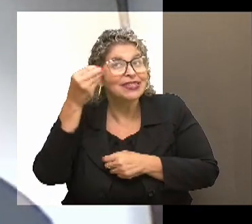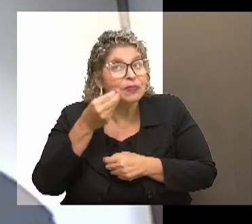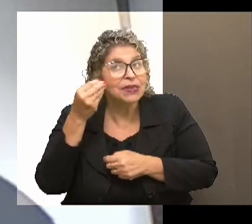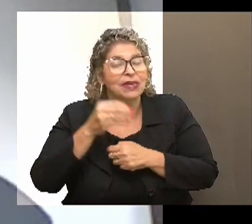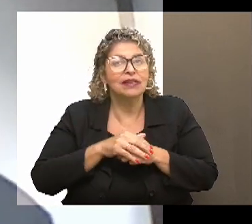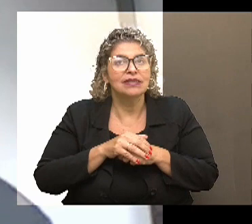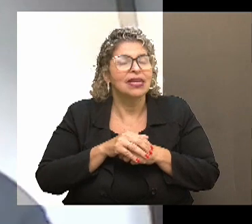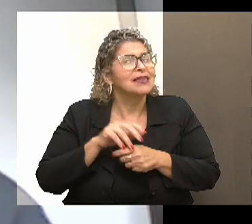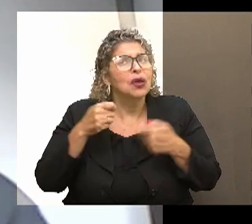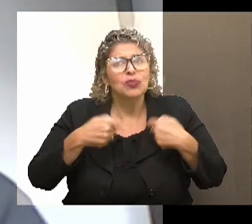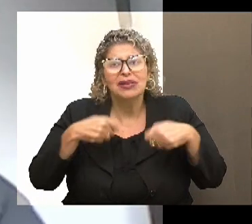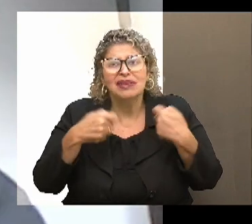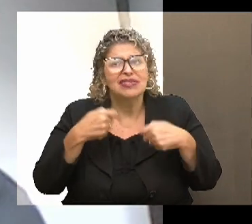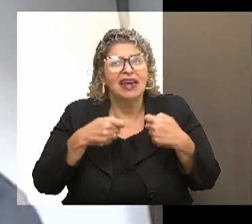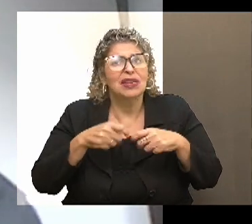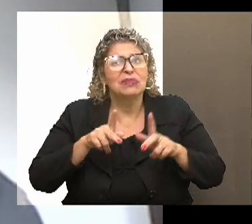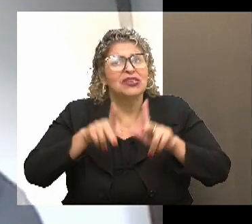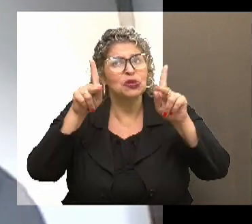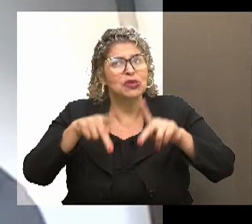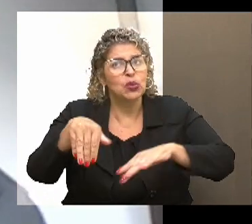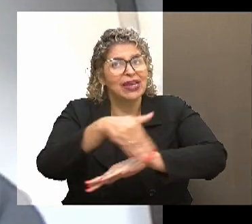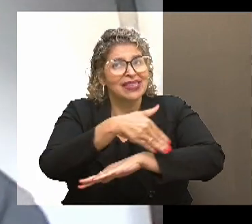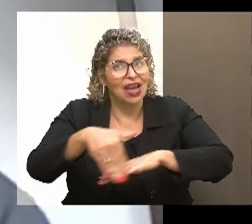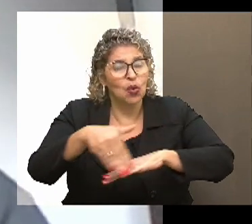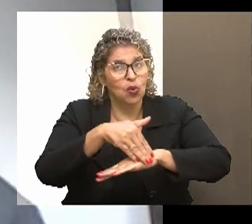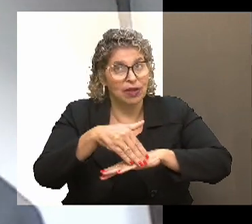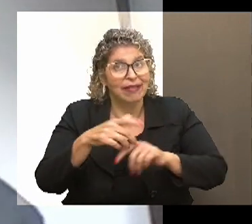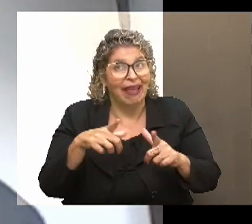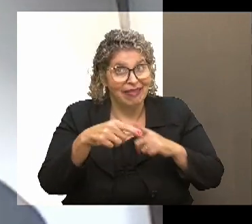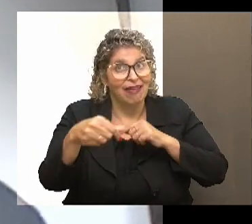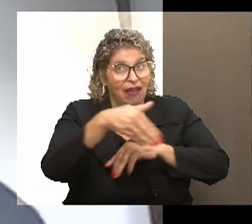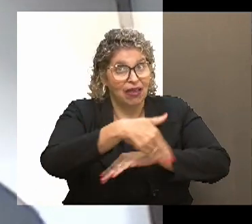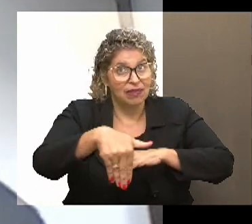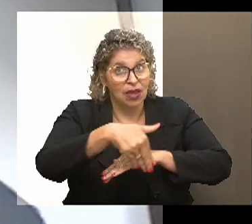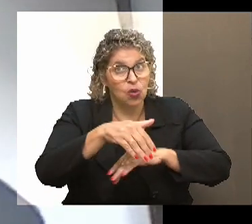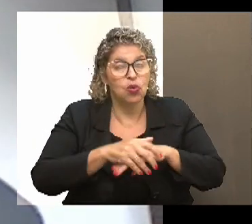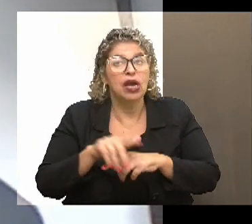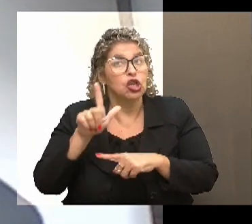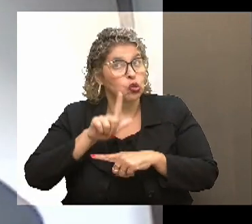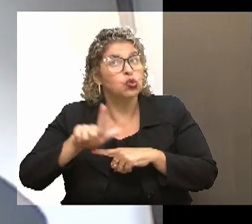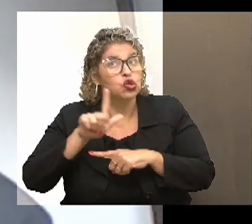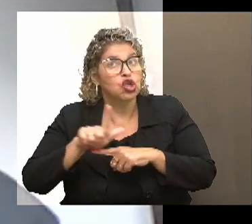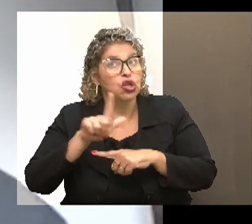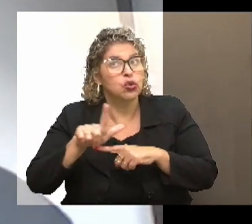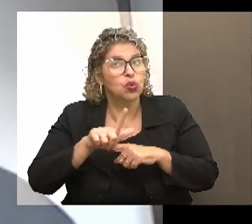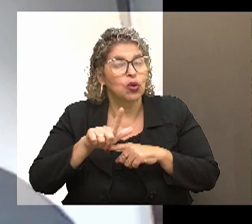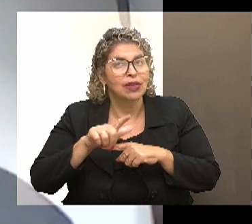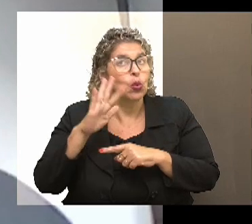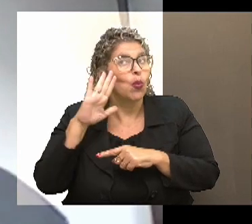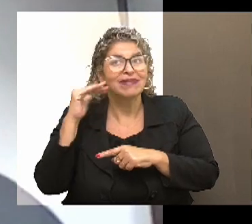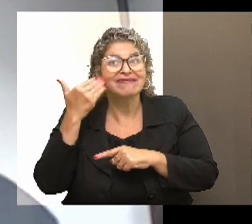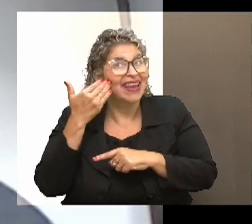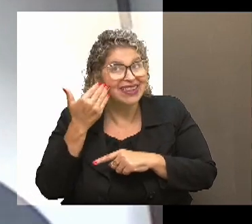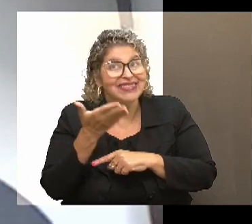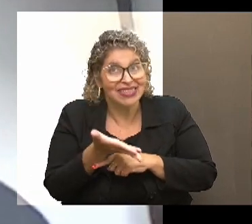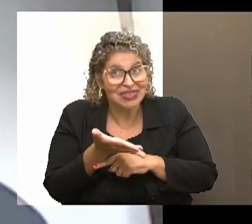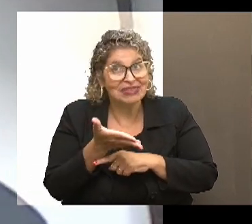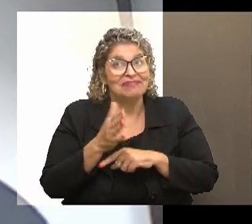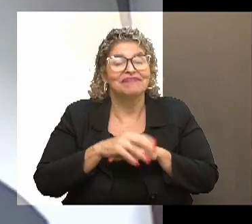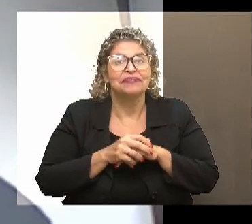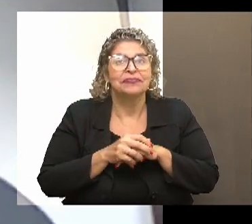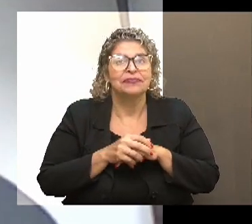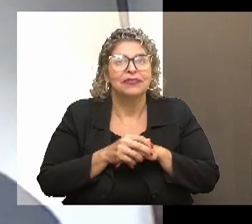é que não necessariamente todas as pessoas que estão na rua querem sair da rua e às vezes eu acho que o gestor público não consegue entender isso, né, e